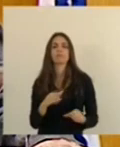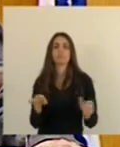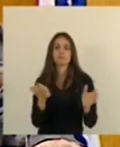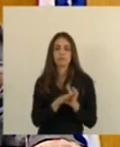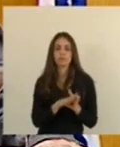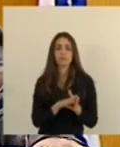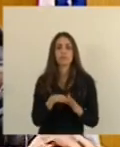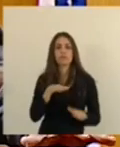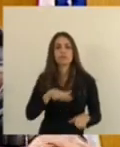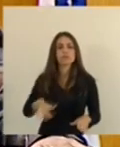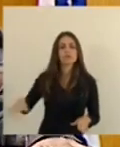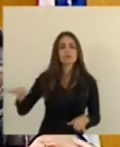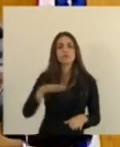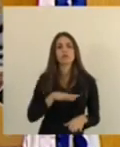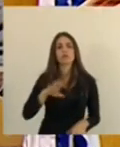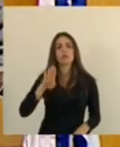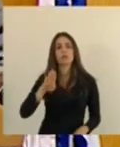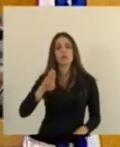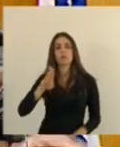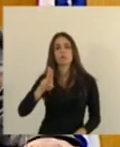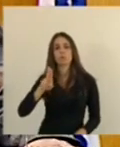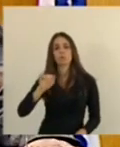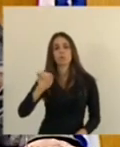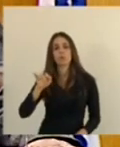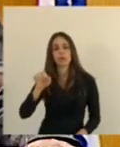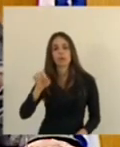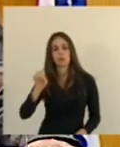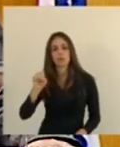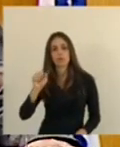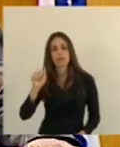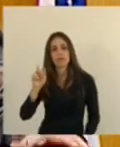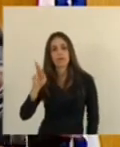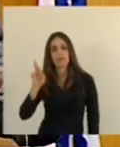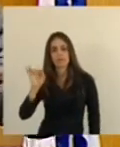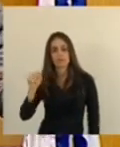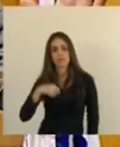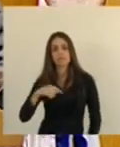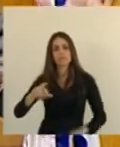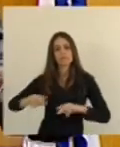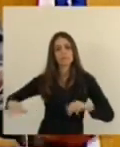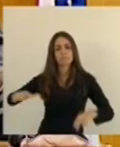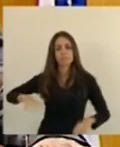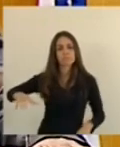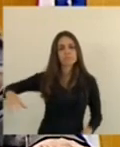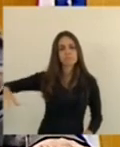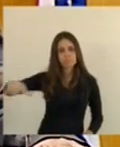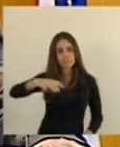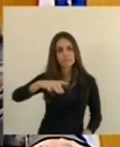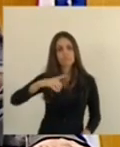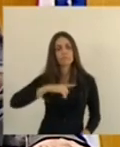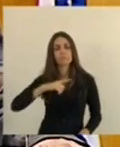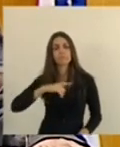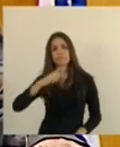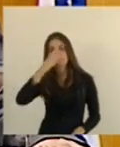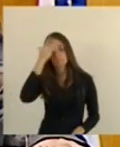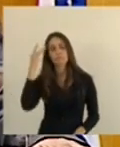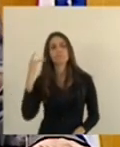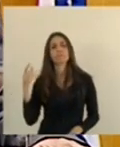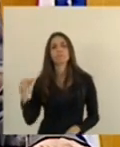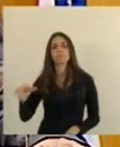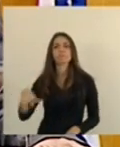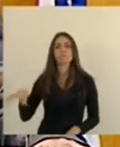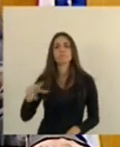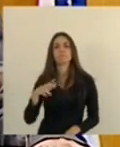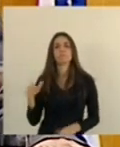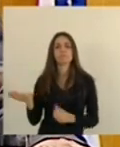principalmente na região ali de Buenos Aires, Todos os Santos, Santa Luzia, né? E assim, são várias comunidades rurais de Guarapari,